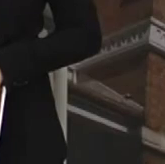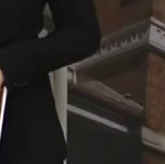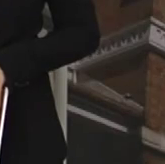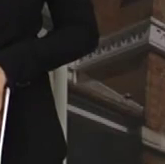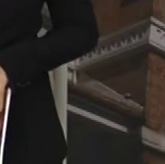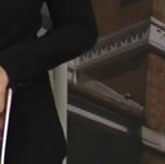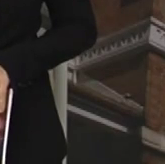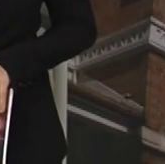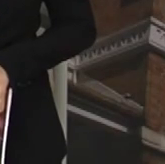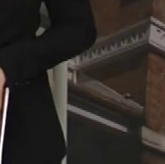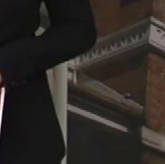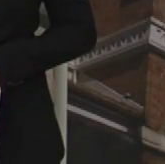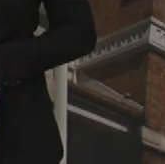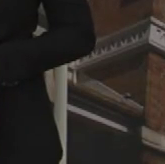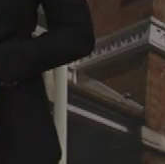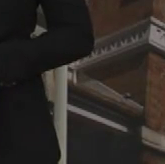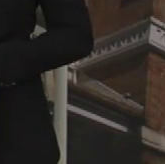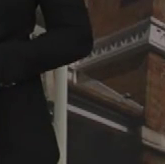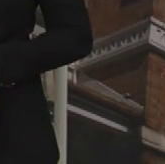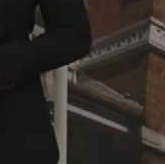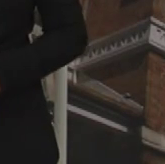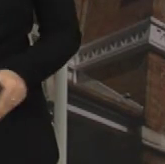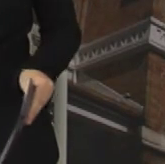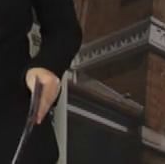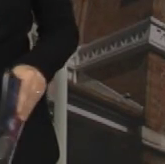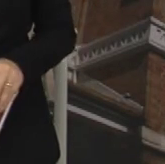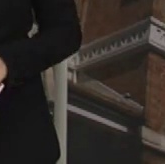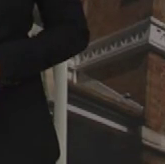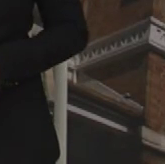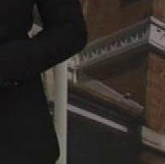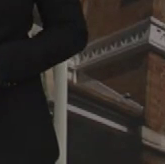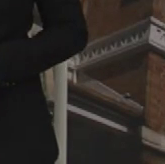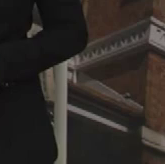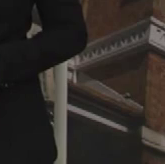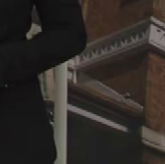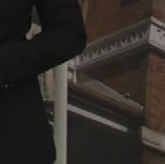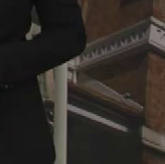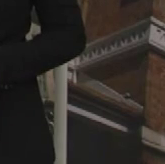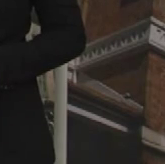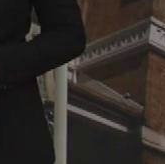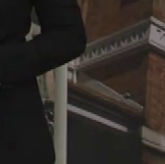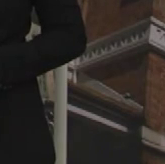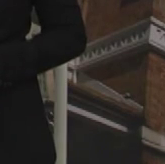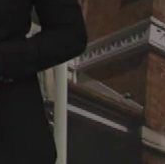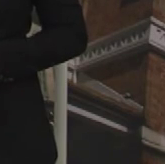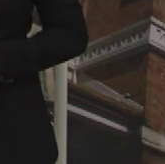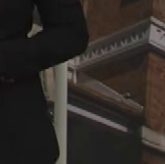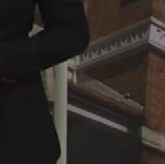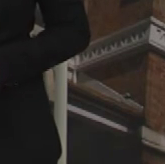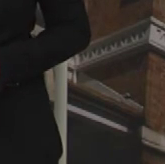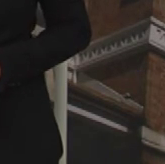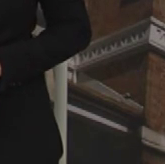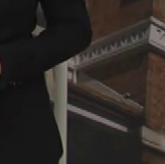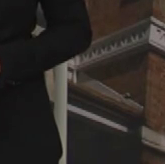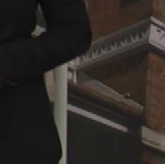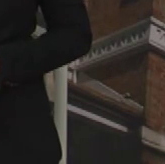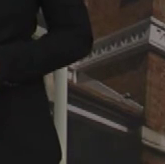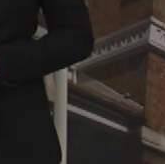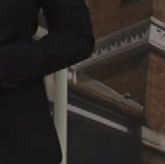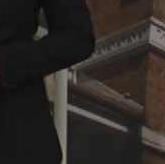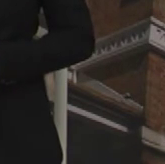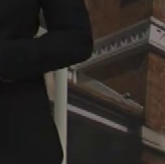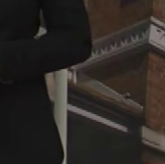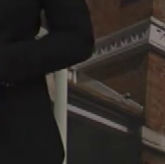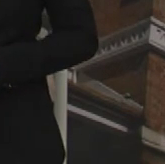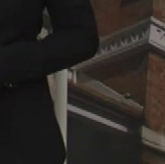O vereador Paulo Búfalo do PSOL utilizou a tribuna da última reunião ordinária para falar sobre a violência contra as mulheres. O Dia